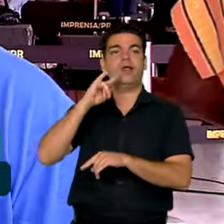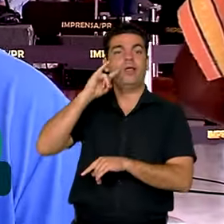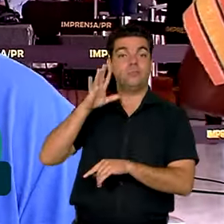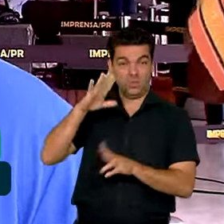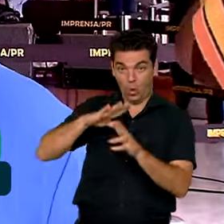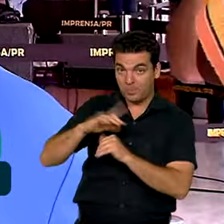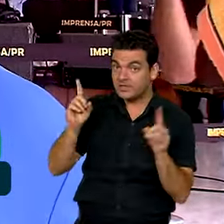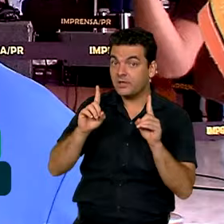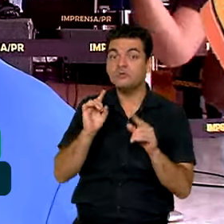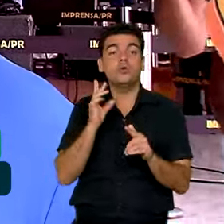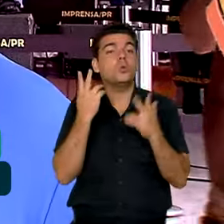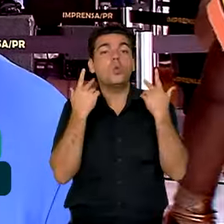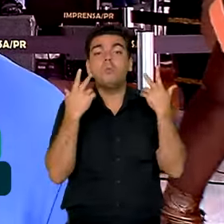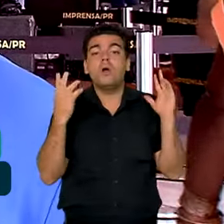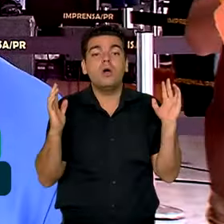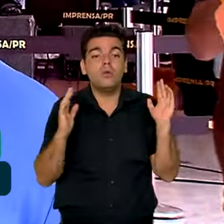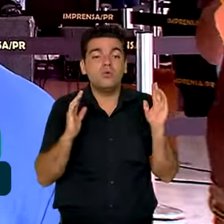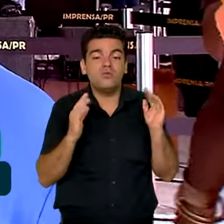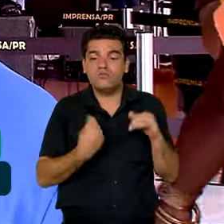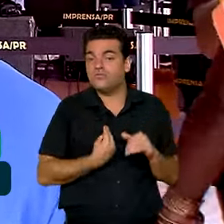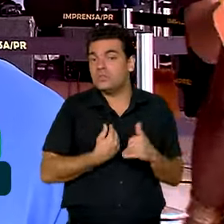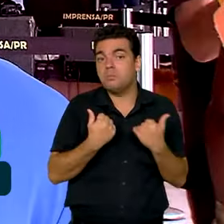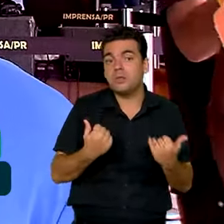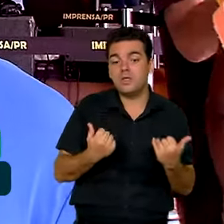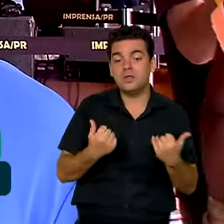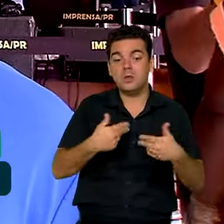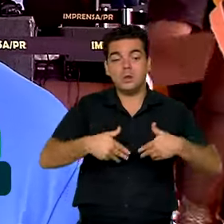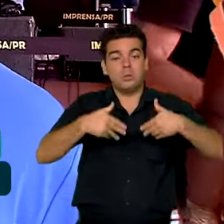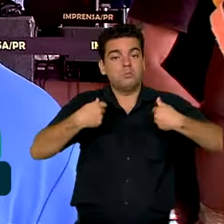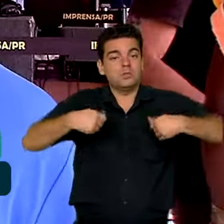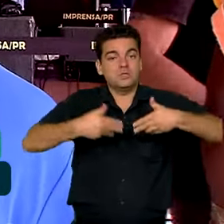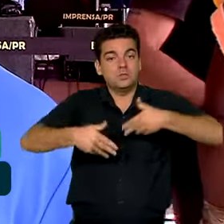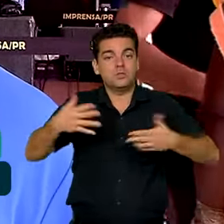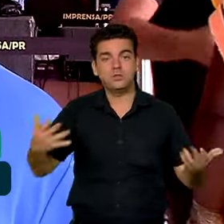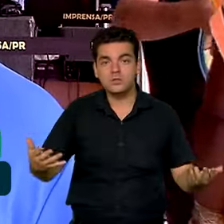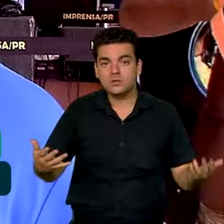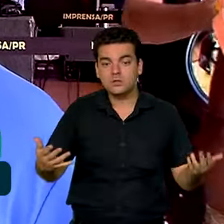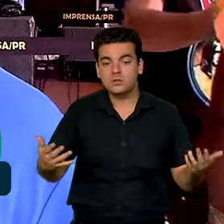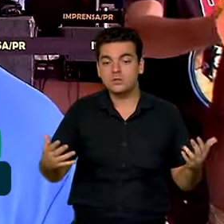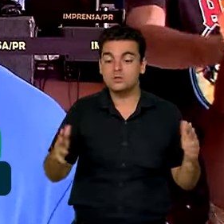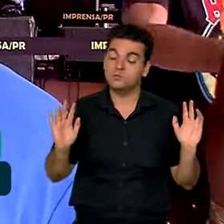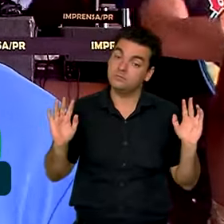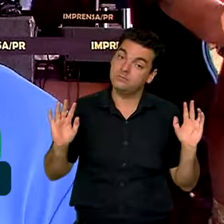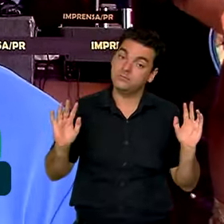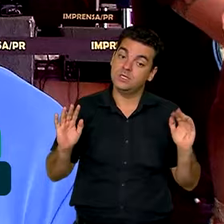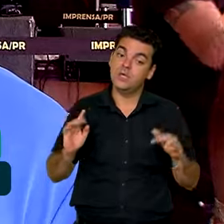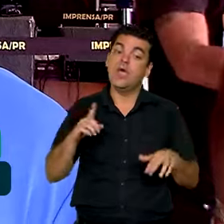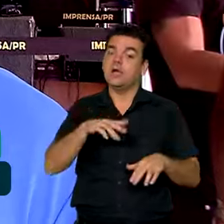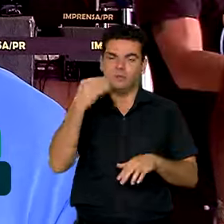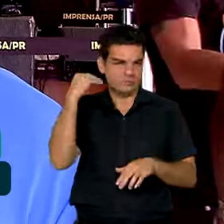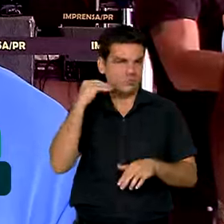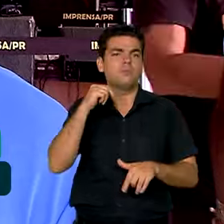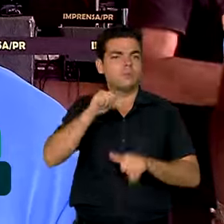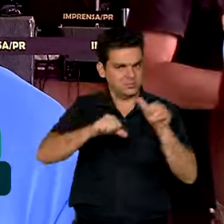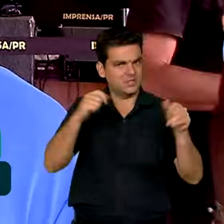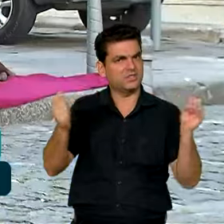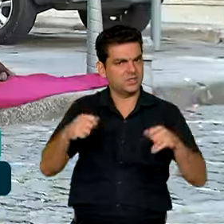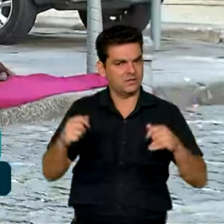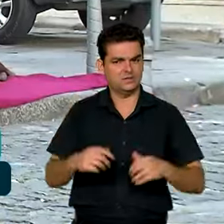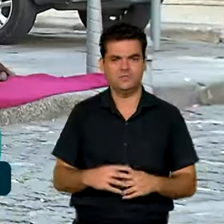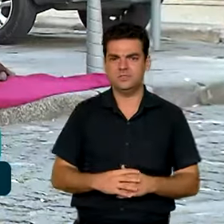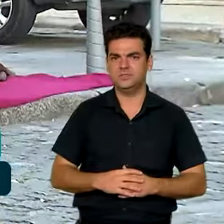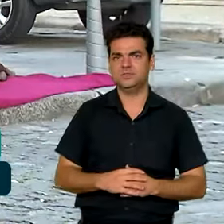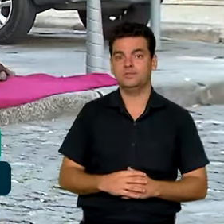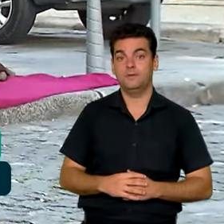mas não fica ali só querendo usar aquilo que o corpo dele precisa, entendeu? Então, ele só precisa de uma oportunidade para sair desse lugar.